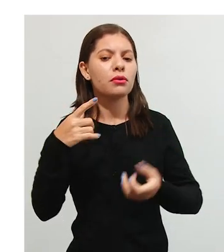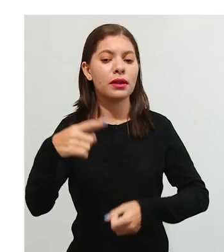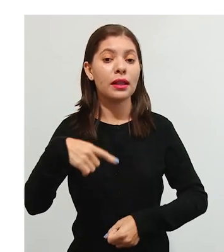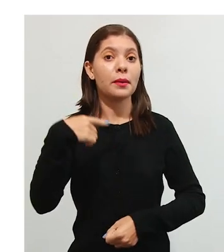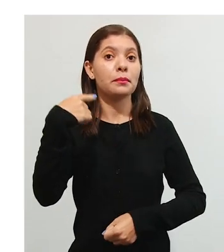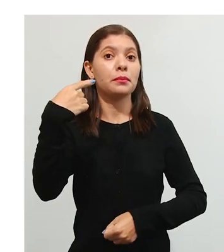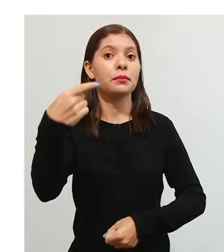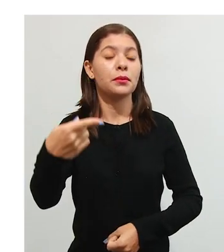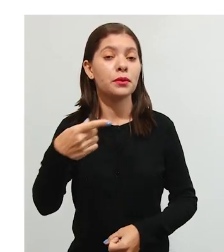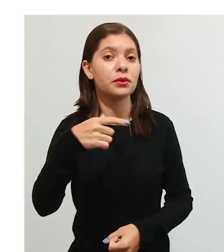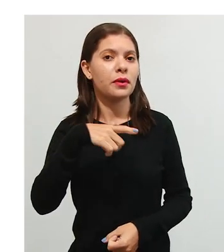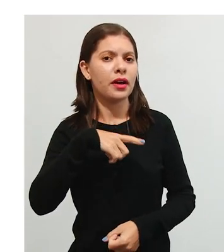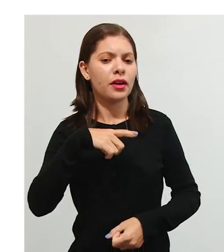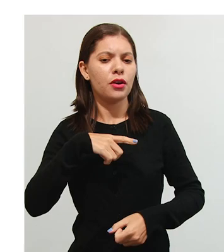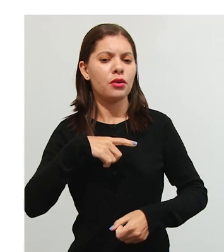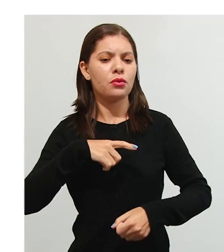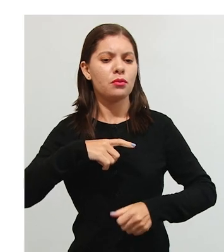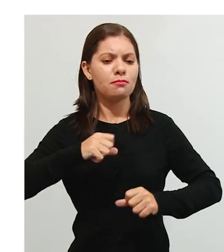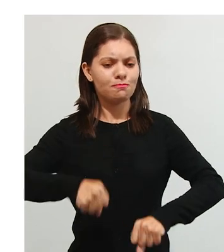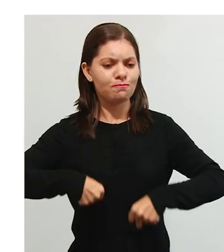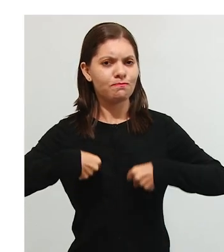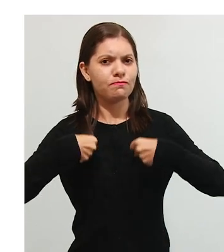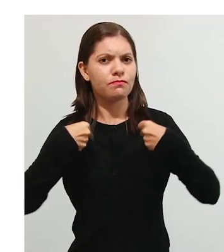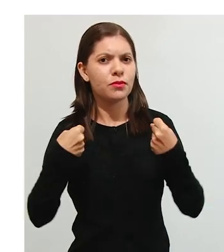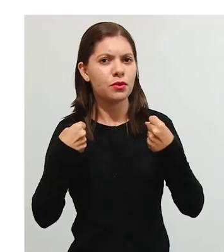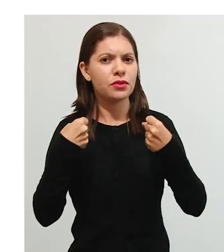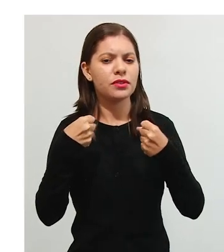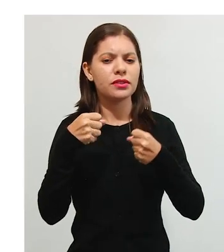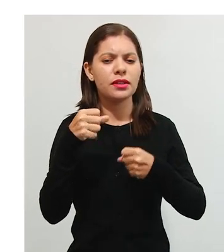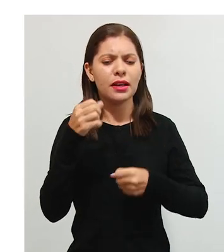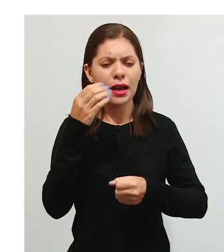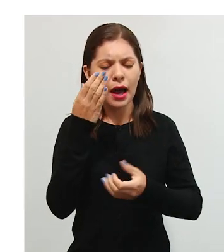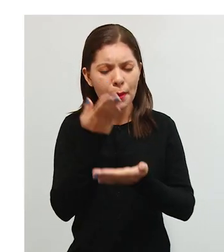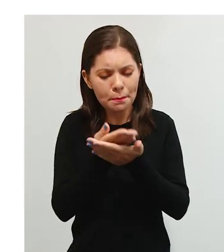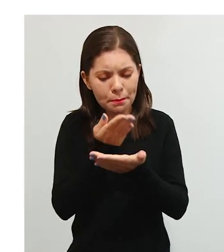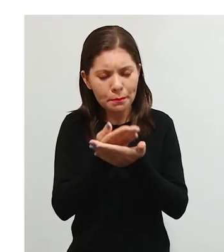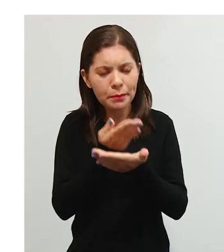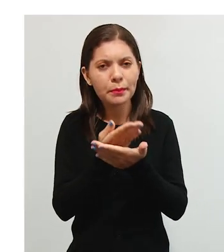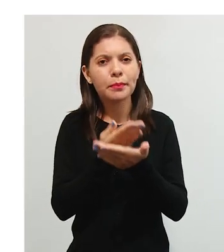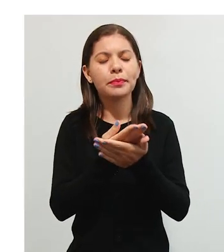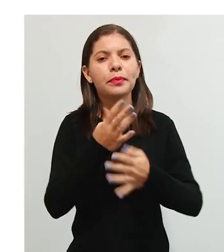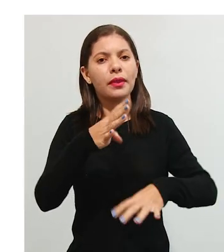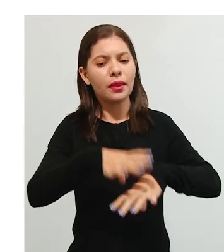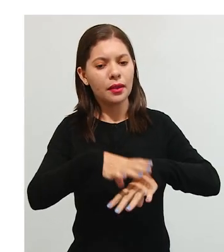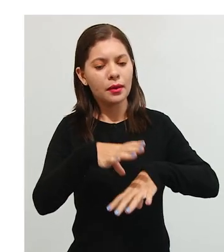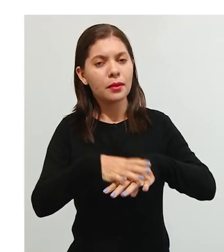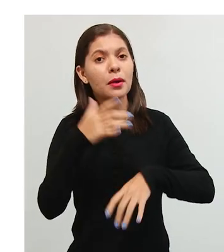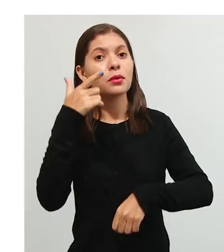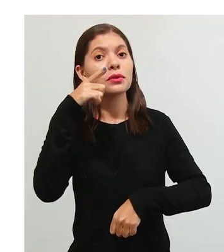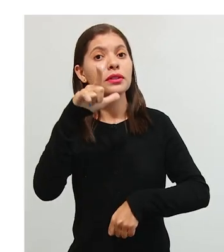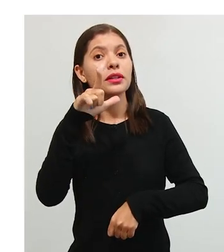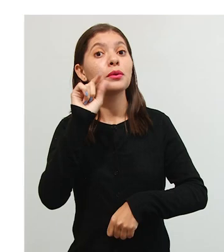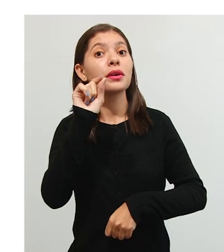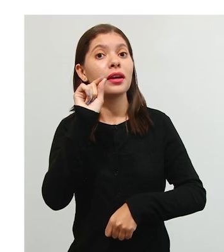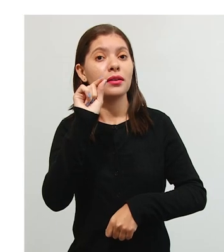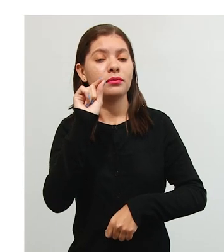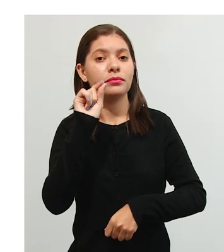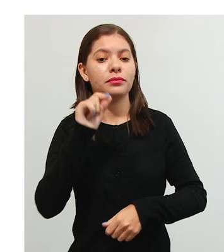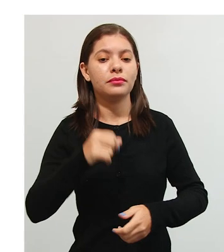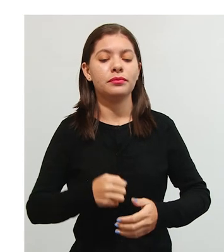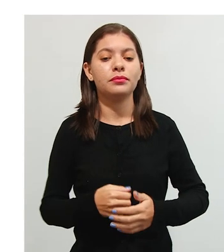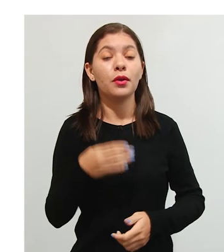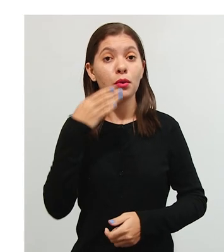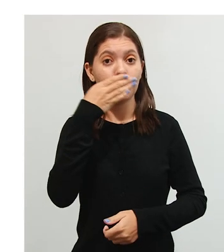dedique a decorar a tabuada para conseguir acertar. Era o bombom. O reforçador, então,